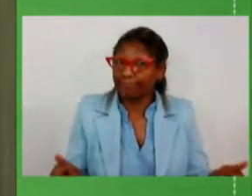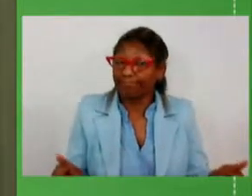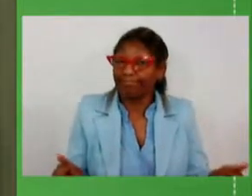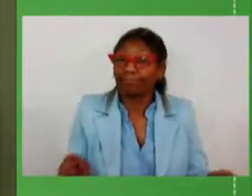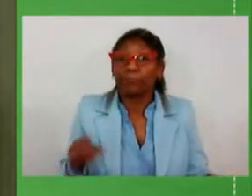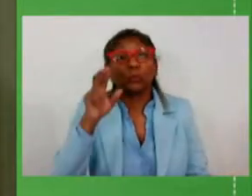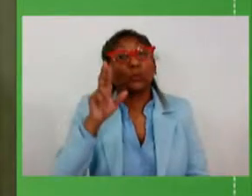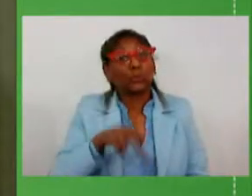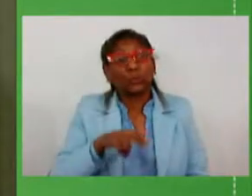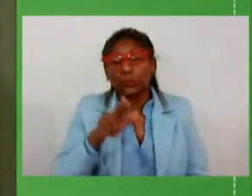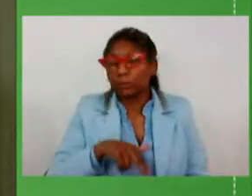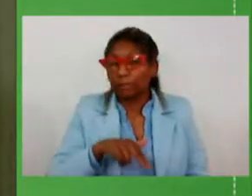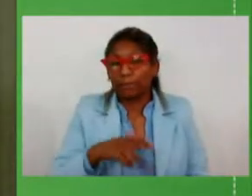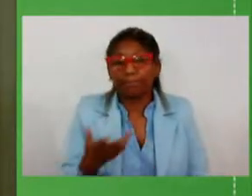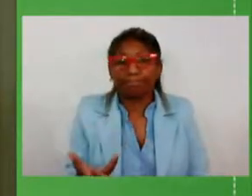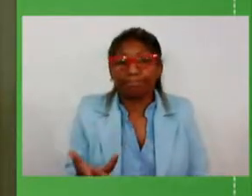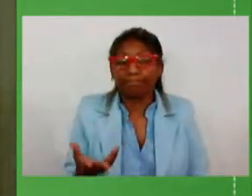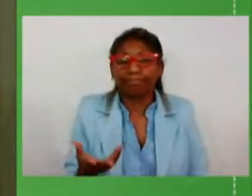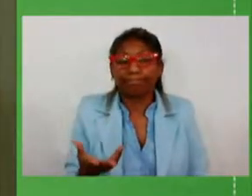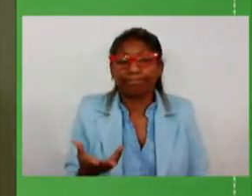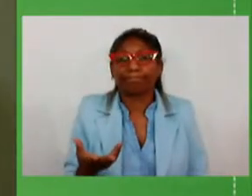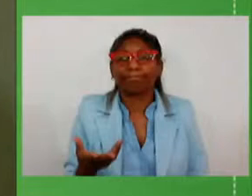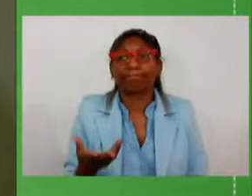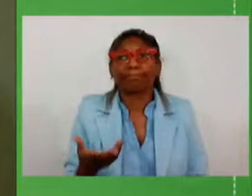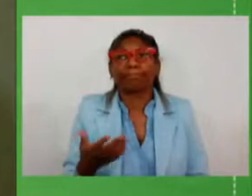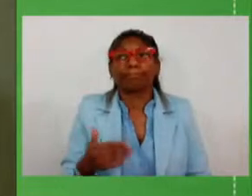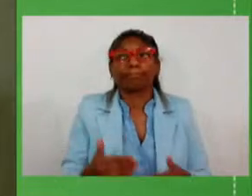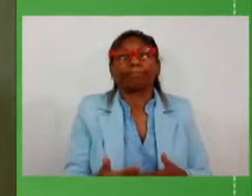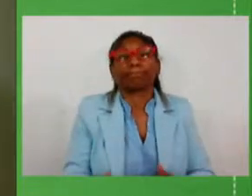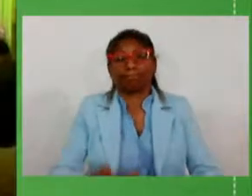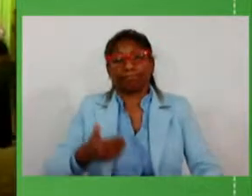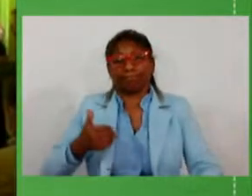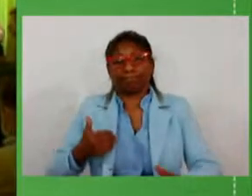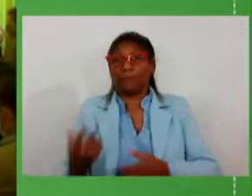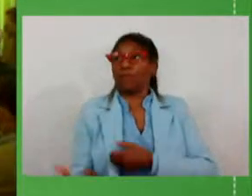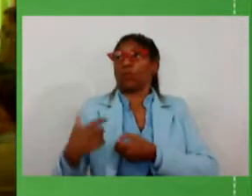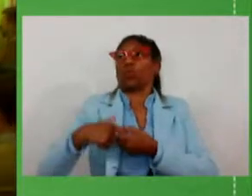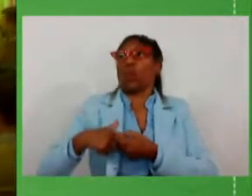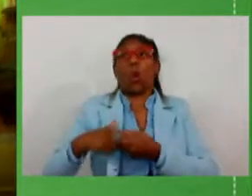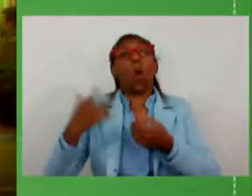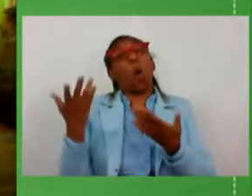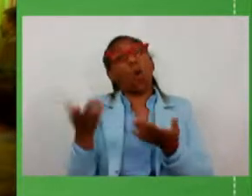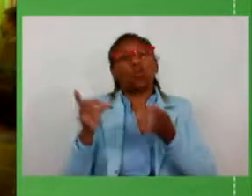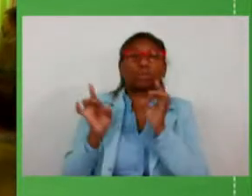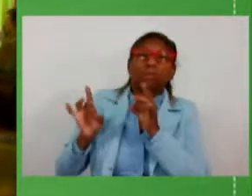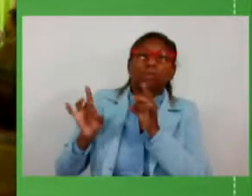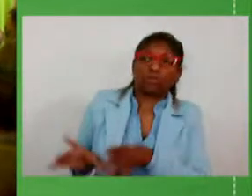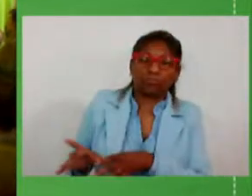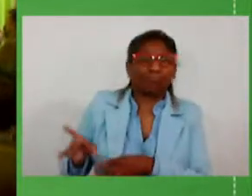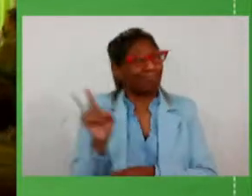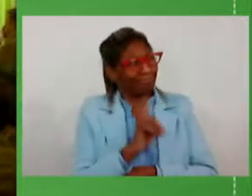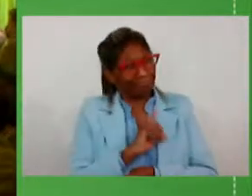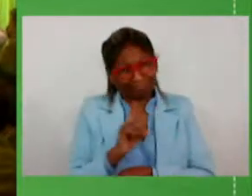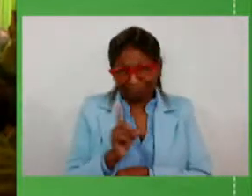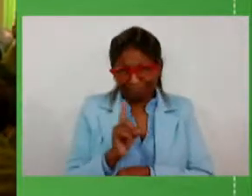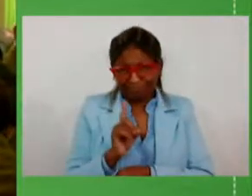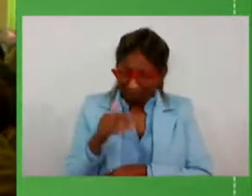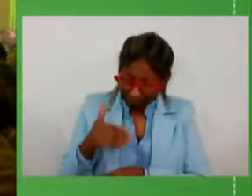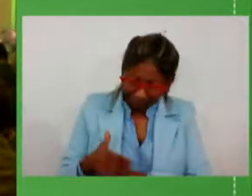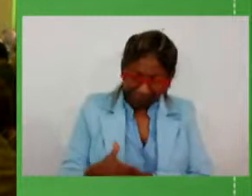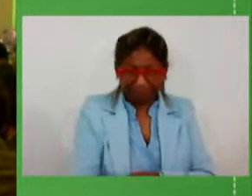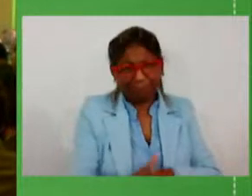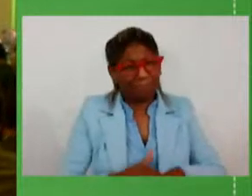momento nenhum recuou do que tinha que ser feito e que ainda terão de ser feito